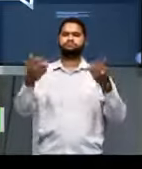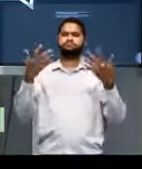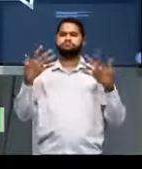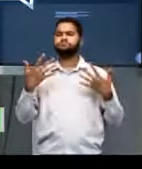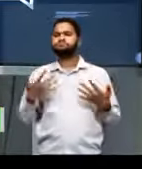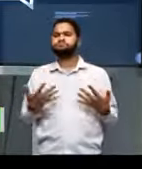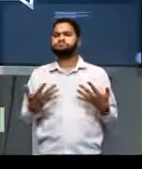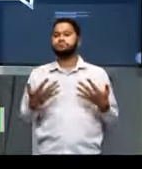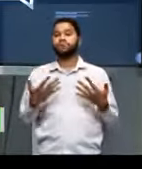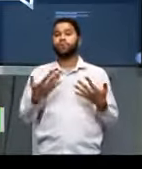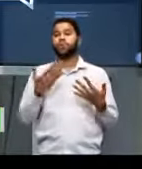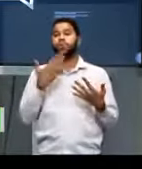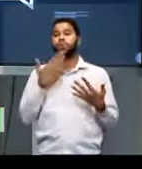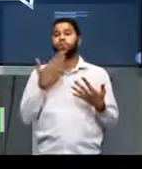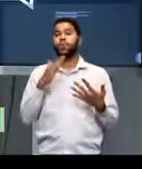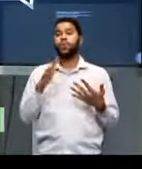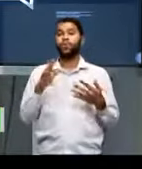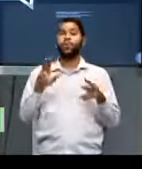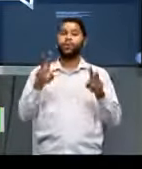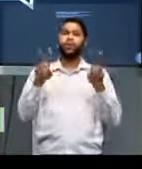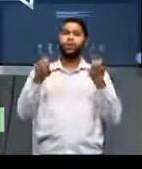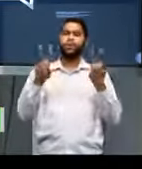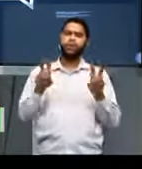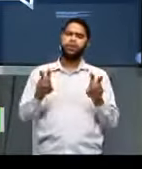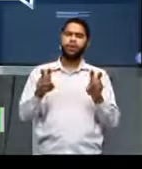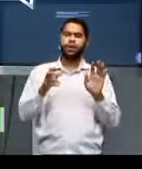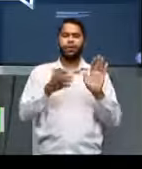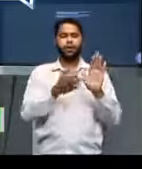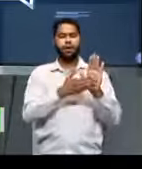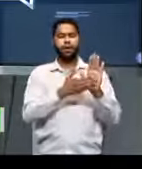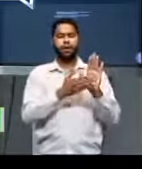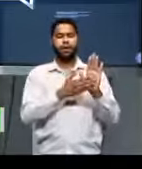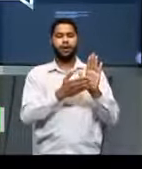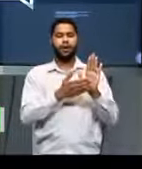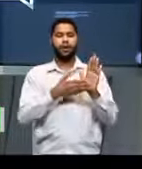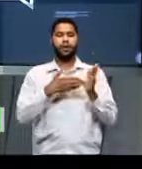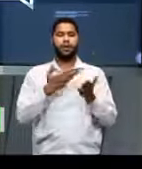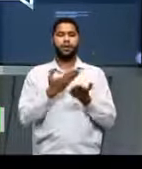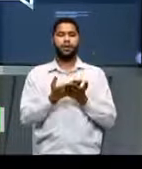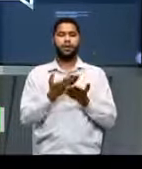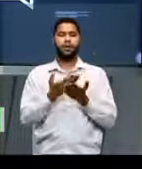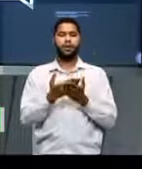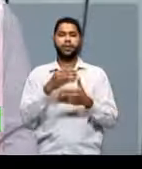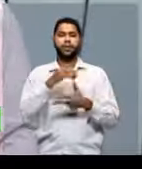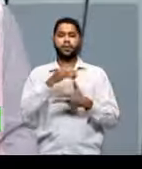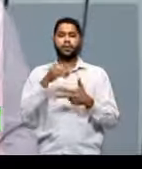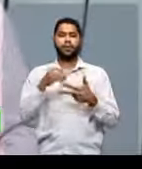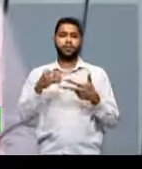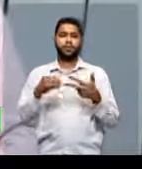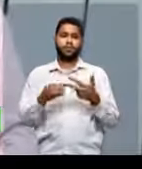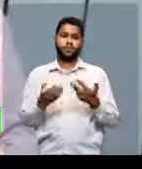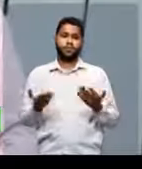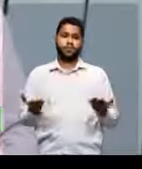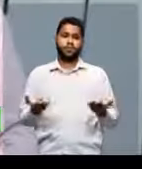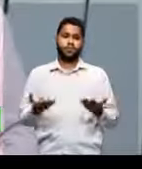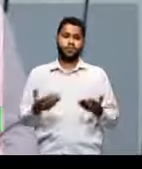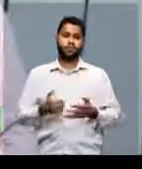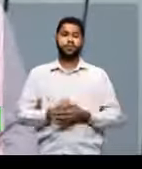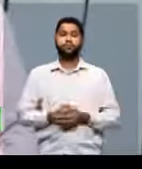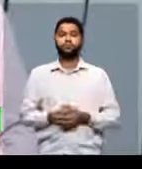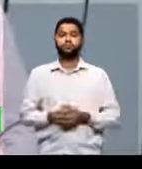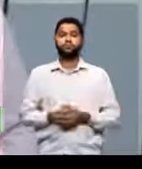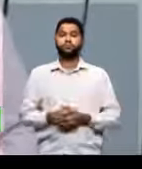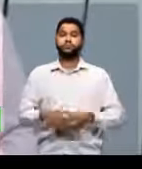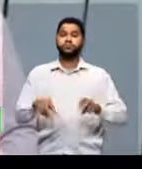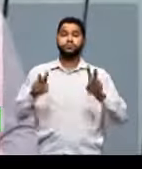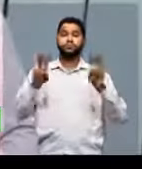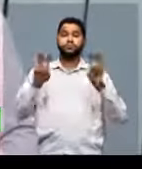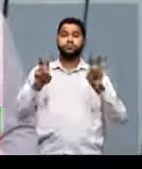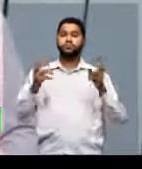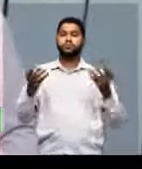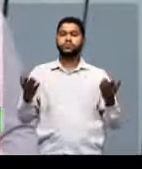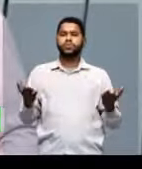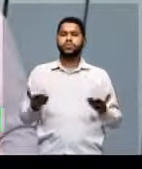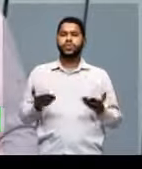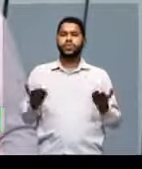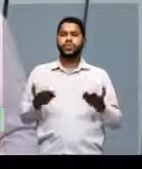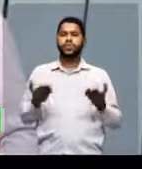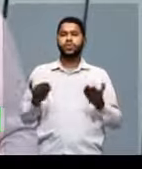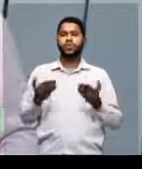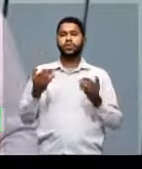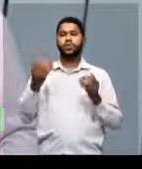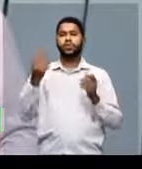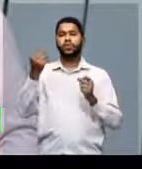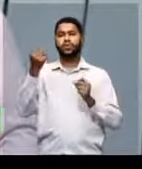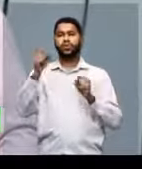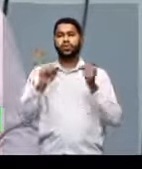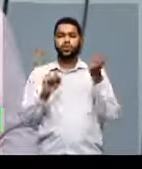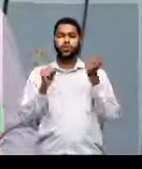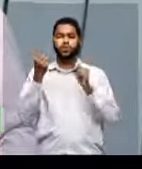então, qual foi o tema que foi tratado na aula do Enem hoje? Claro. Nosso tema de trabalho hoje foi indústria